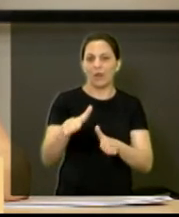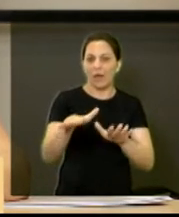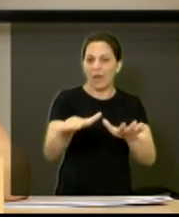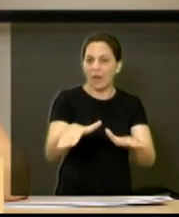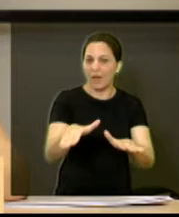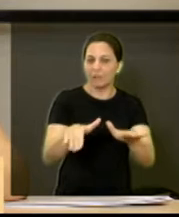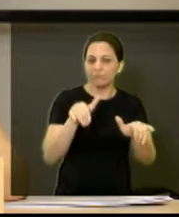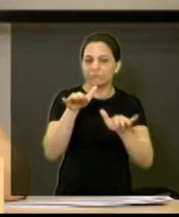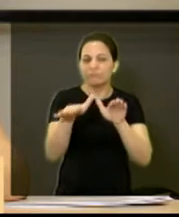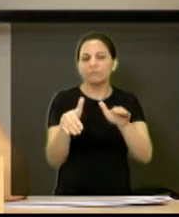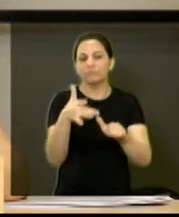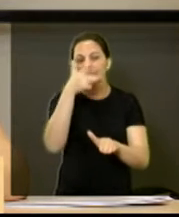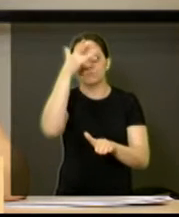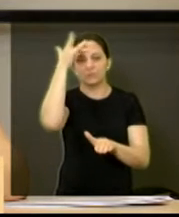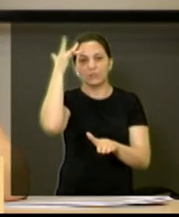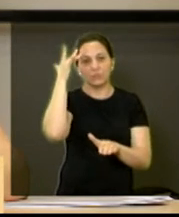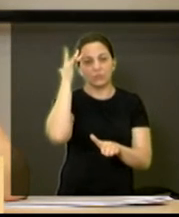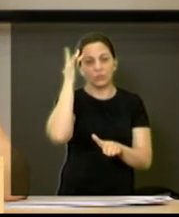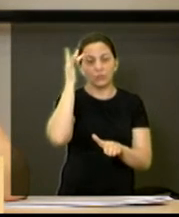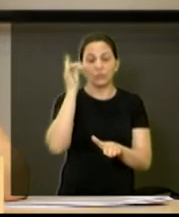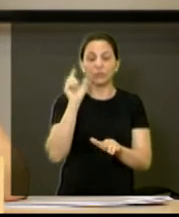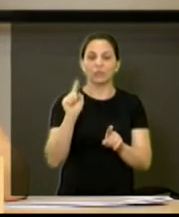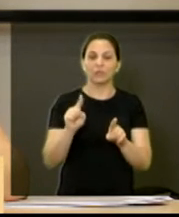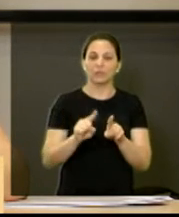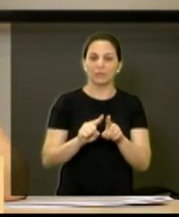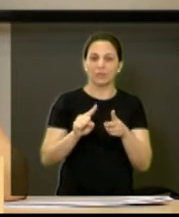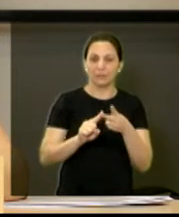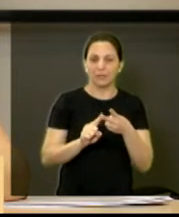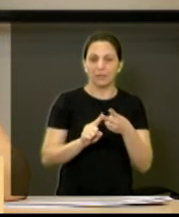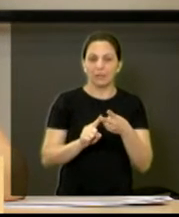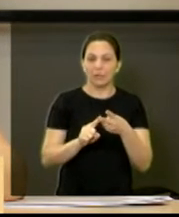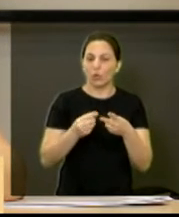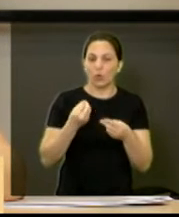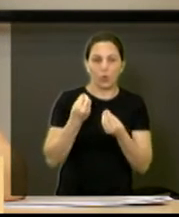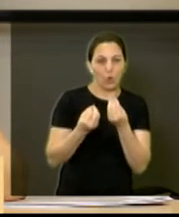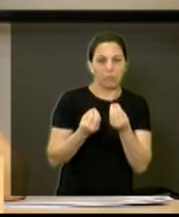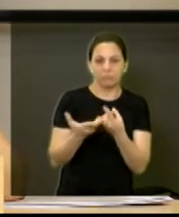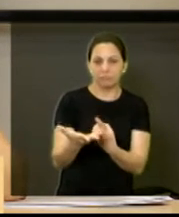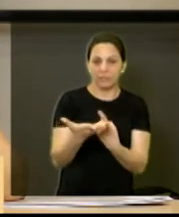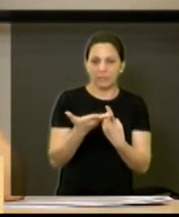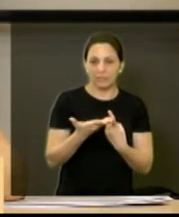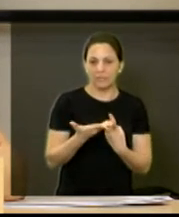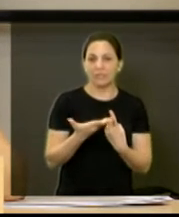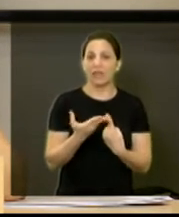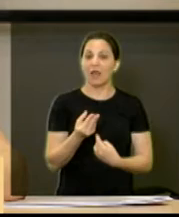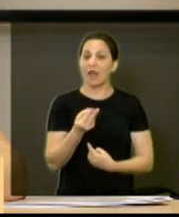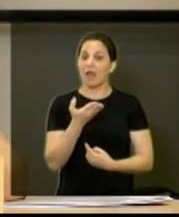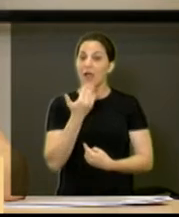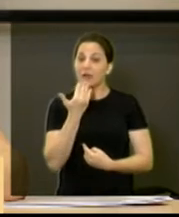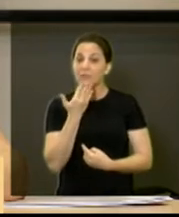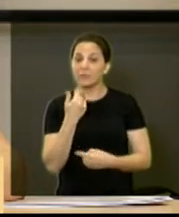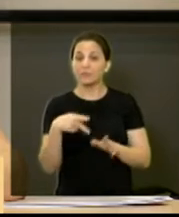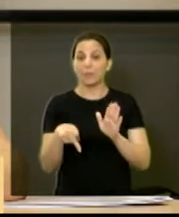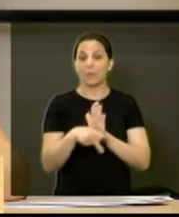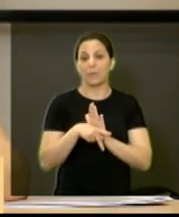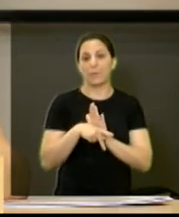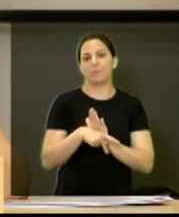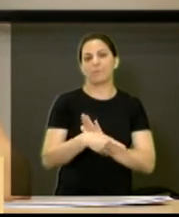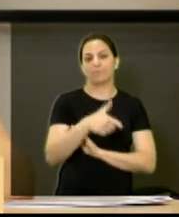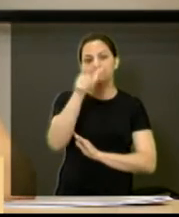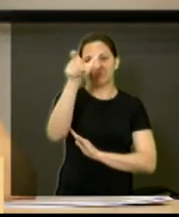acolhimento dessas pessoas, à questão da própria alimentação dessas pessoas.